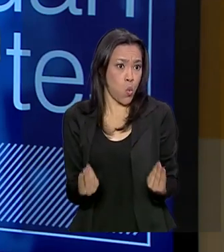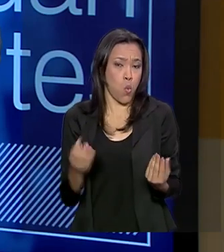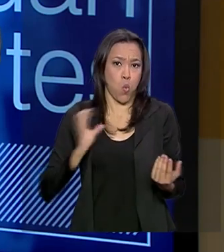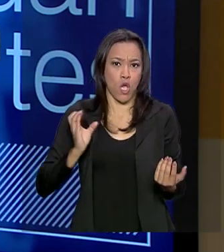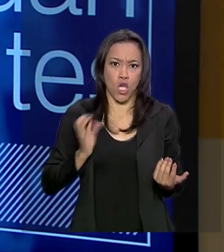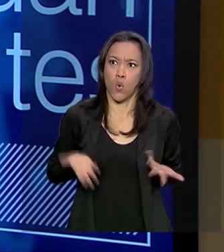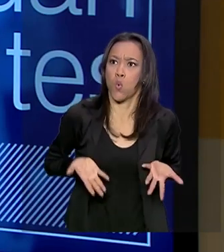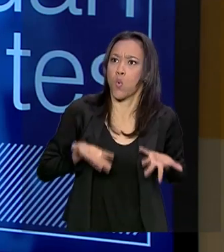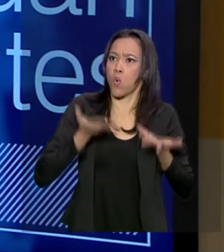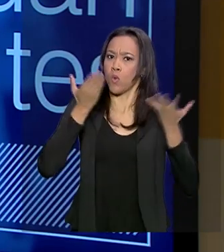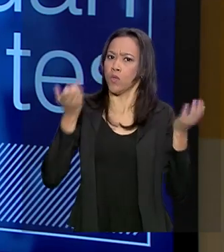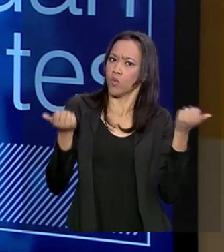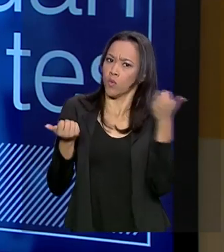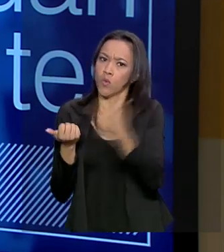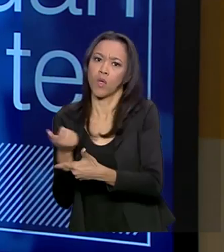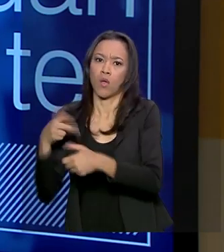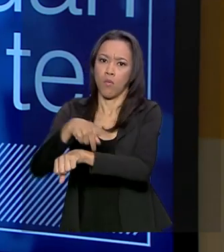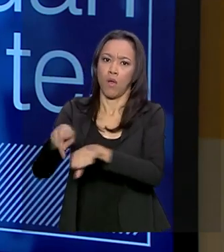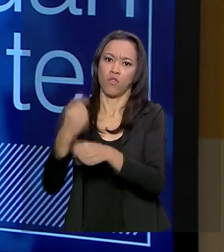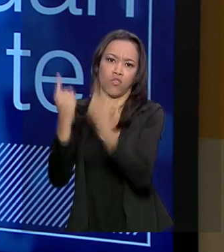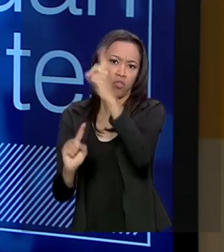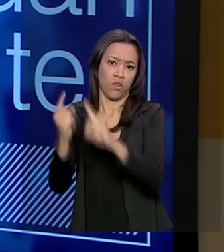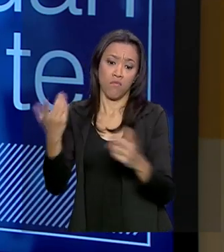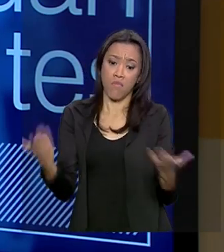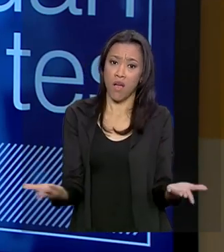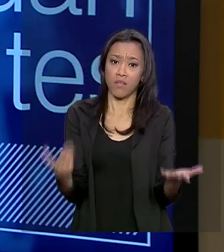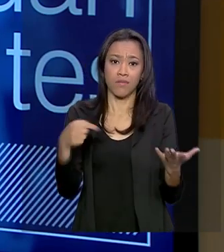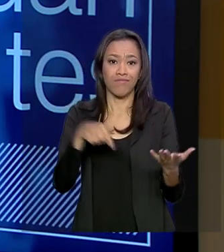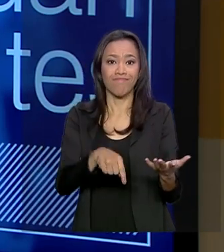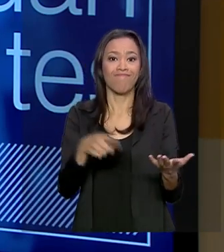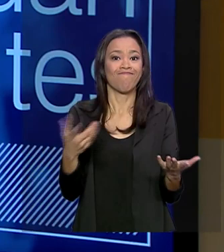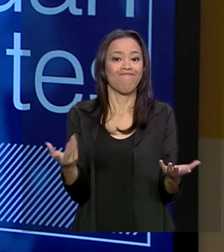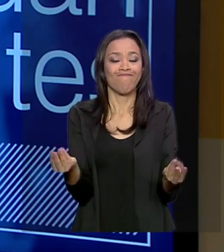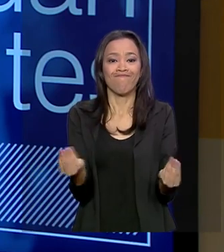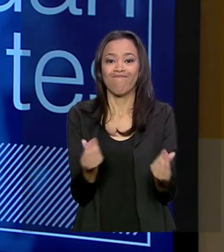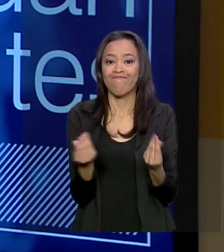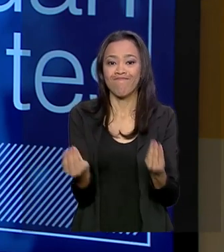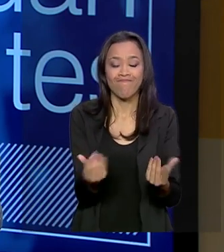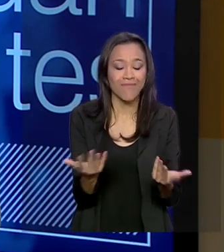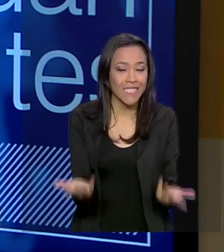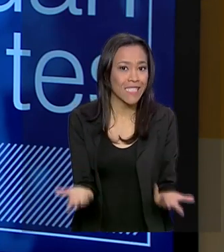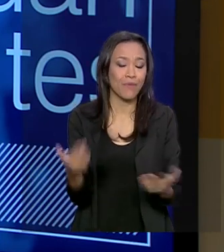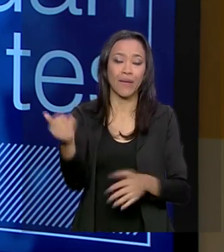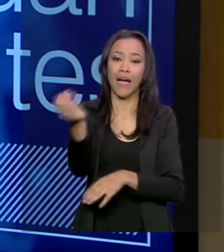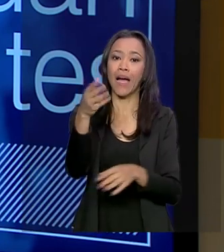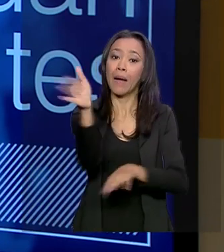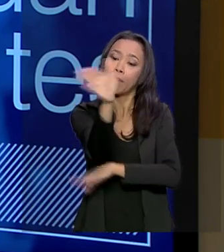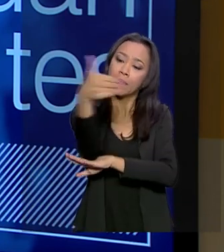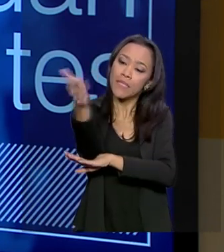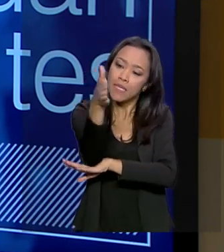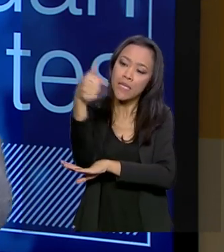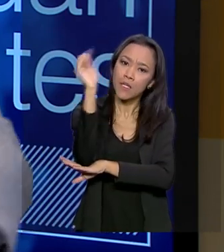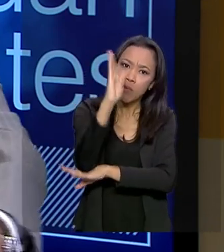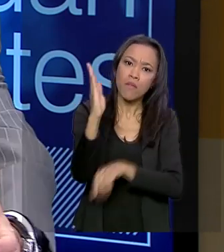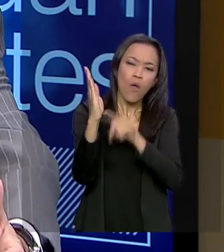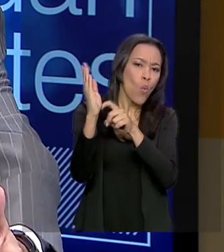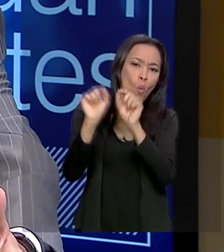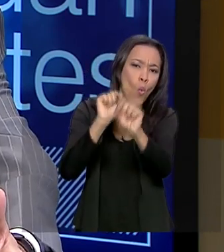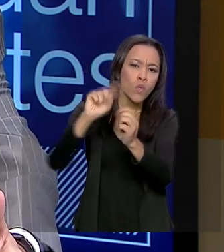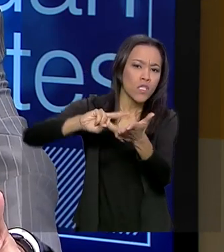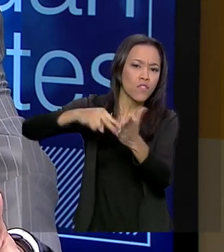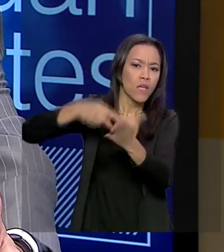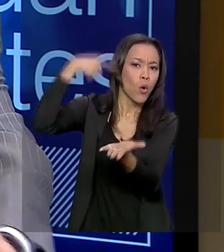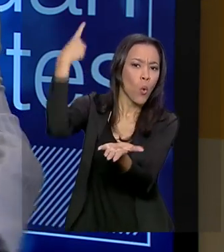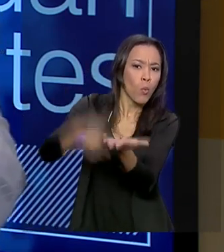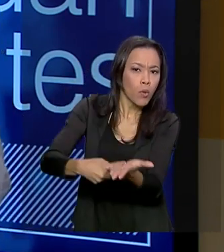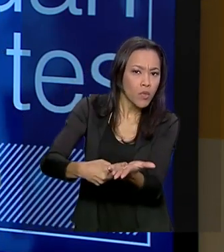Mas não tão errada a ponto do Brasil ter se esgarçado. Então, a bandeira nacional é o pacto entre as gerações